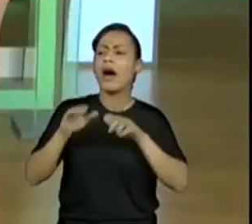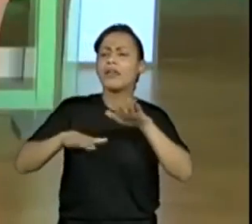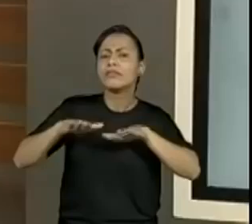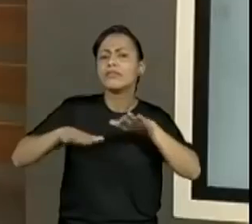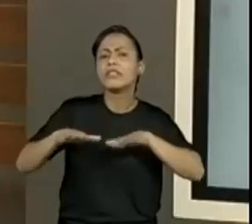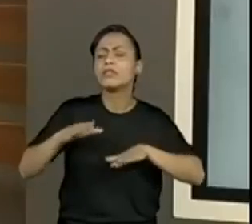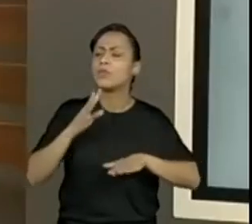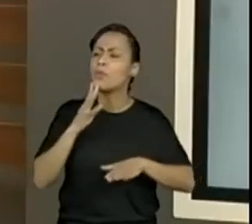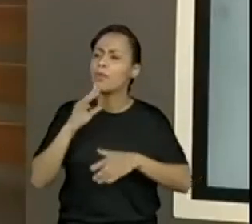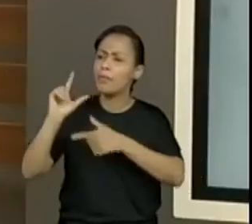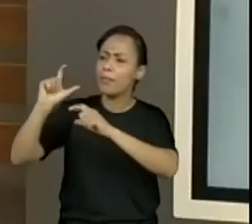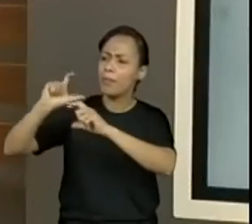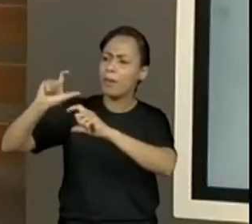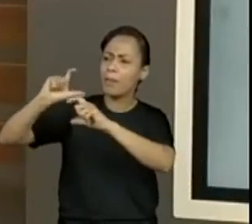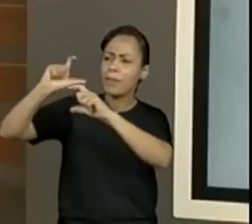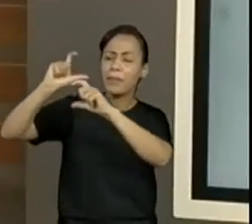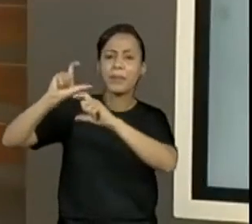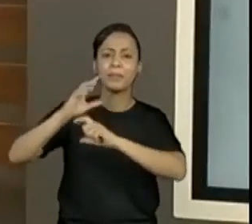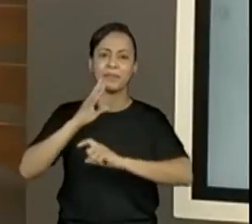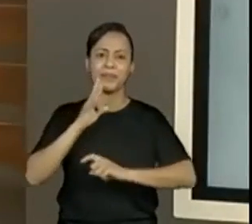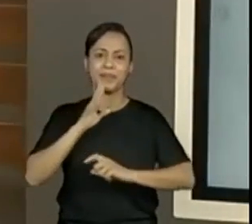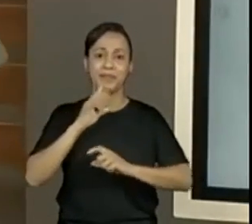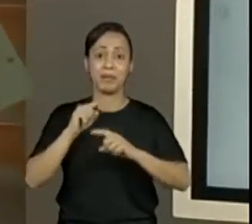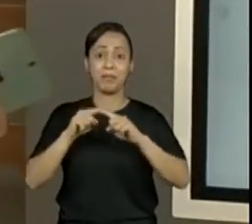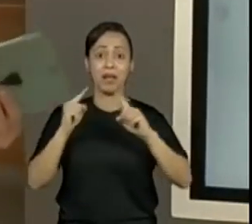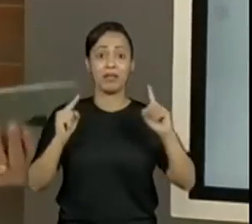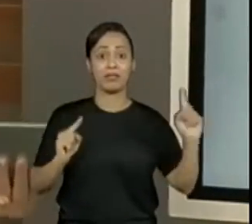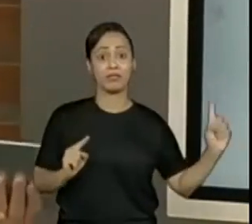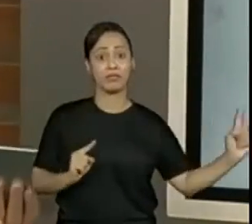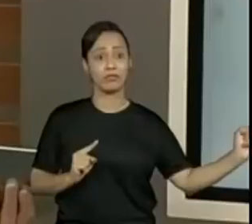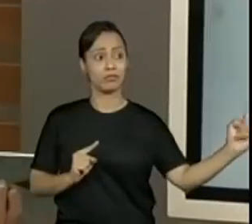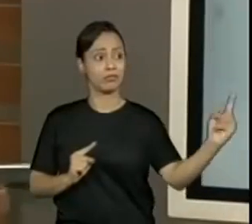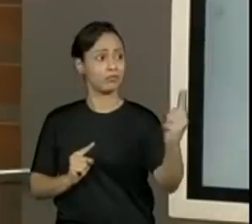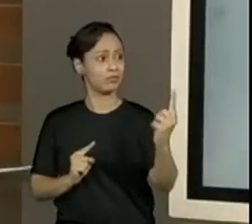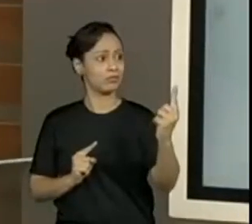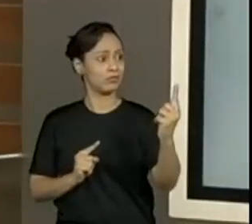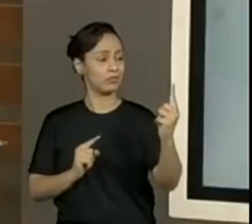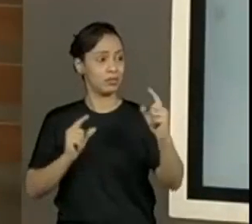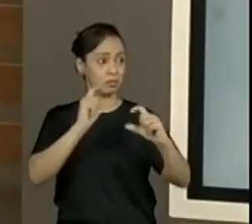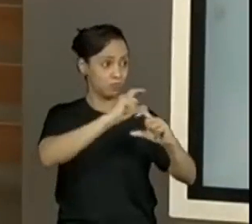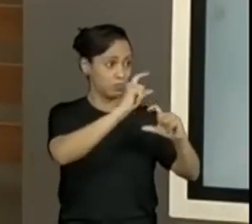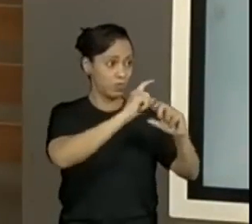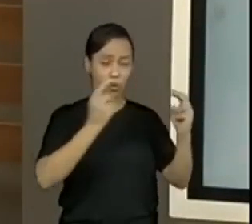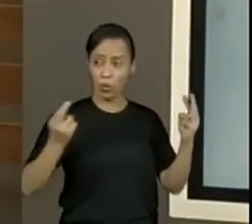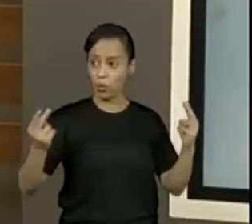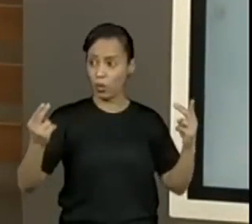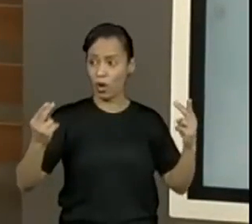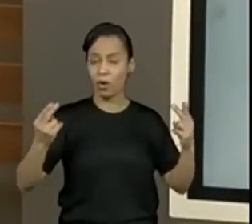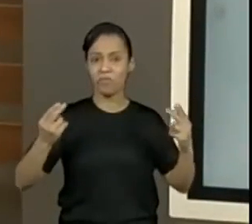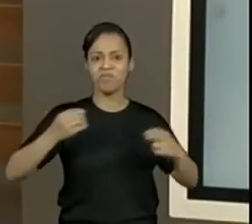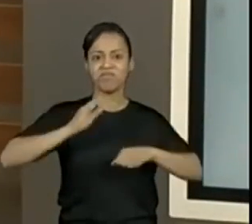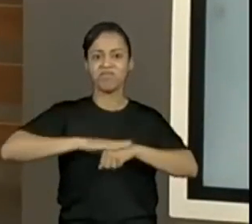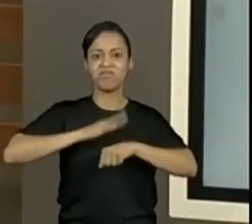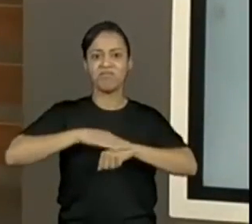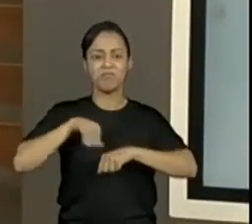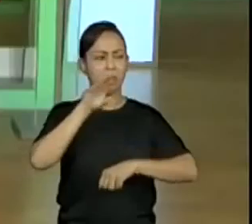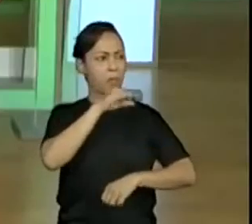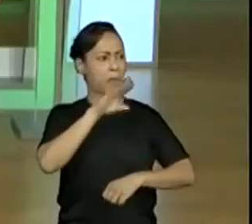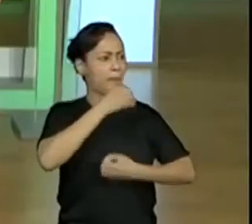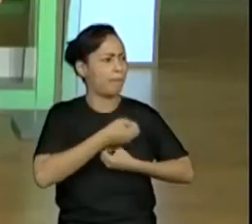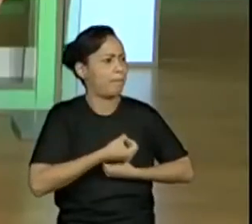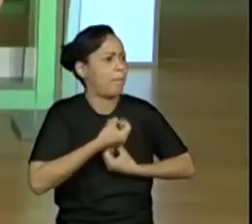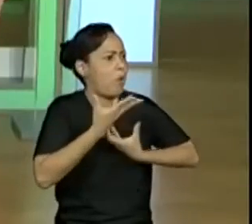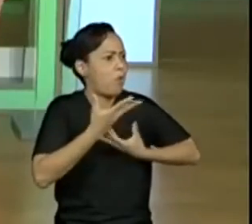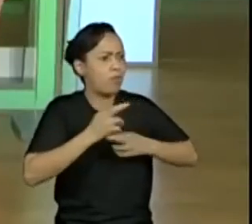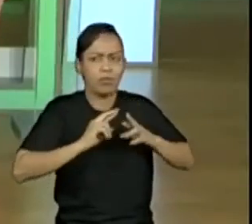uma quadrinha e a hora que outro apresentar, ter alguma diferença. Ser parecida, mas não ser igual. Alguma palavra